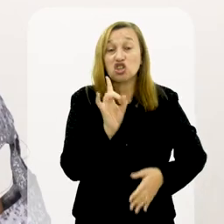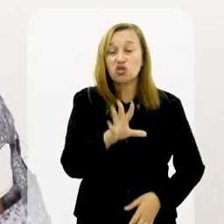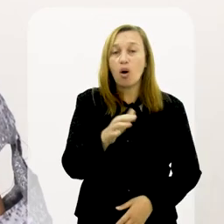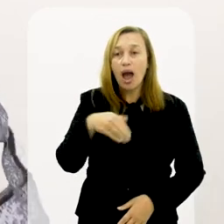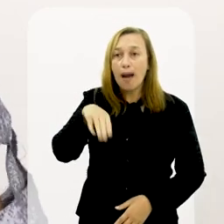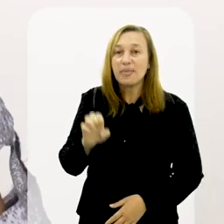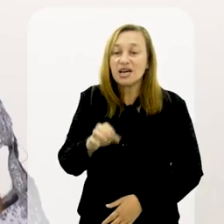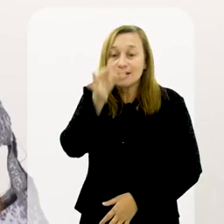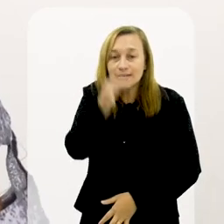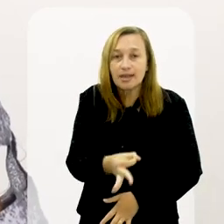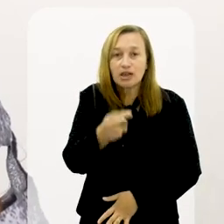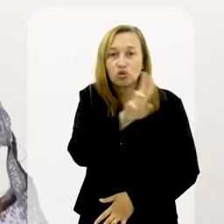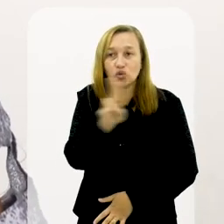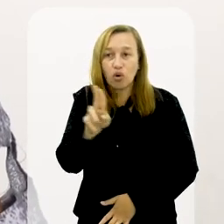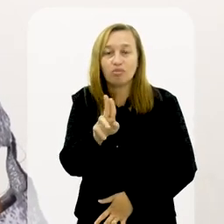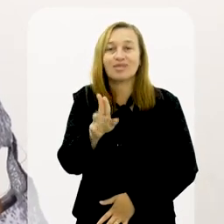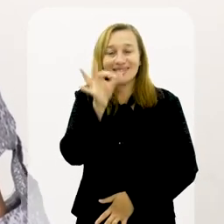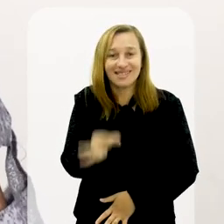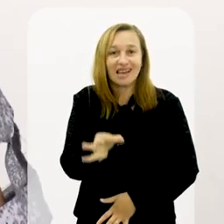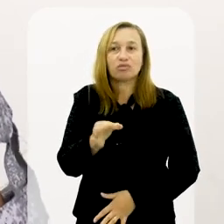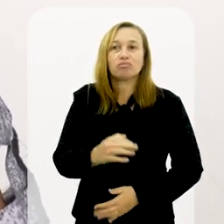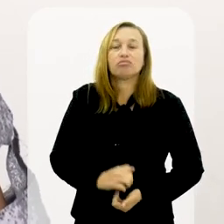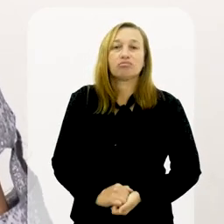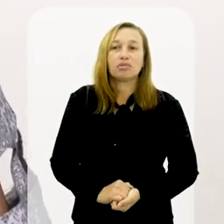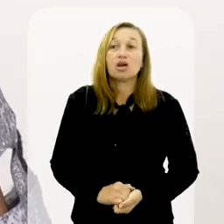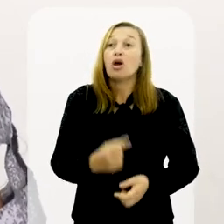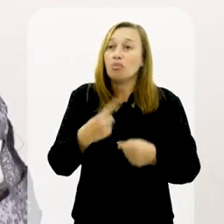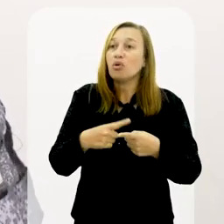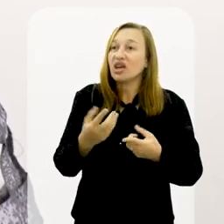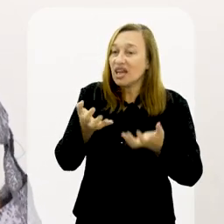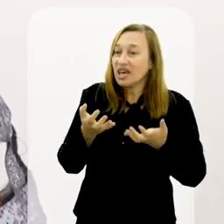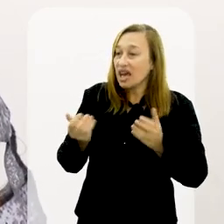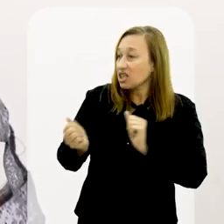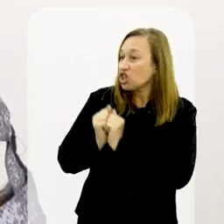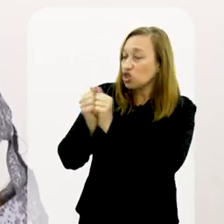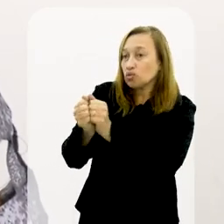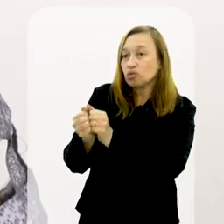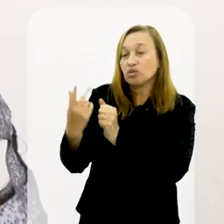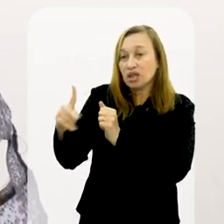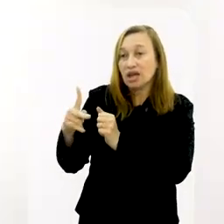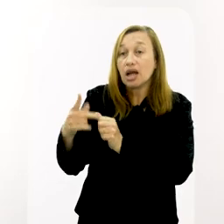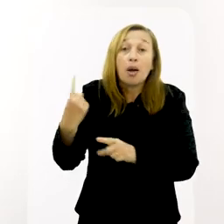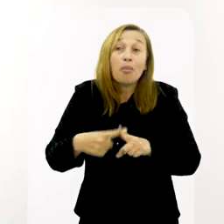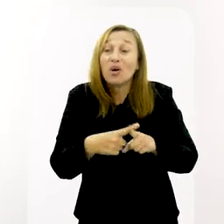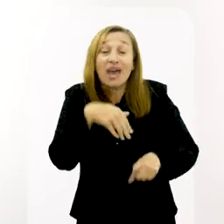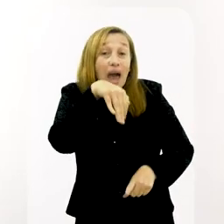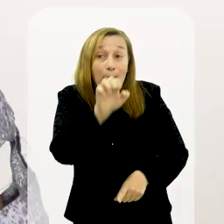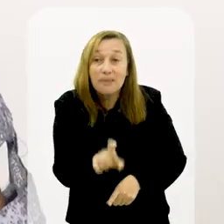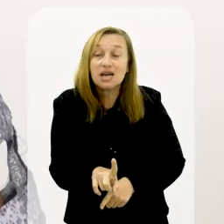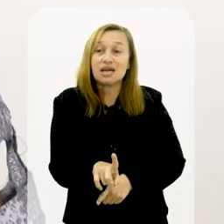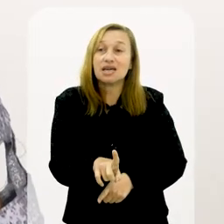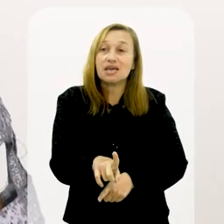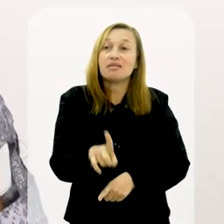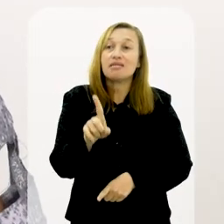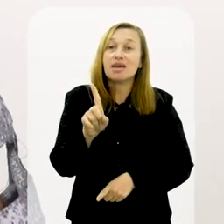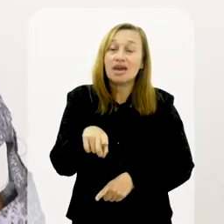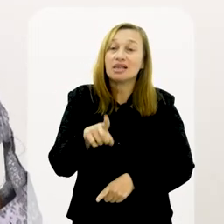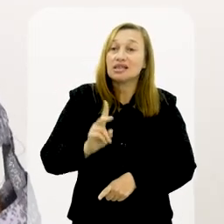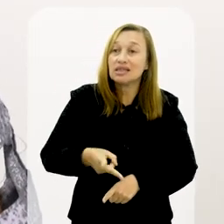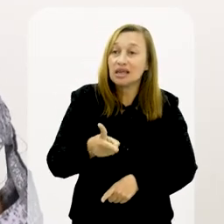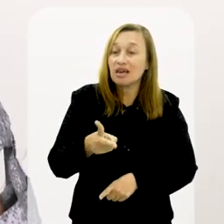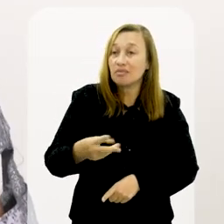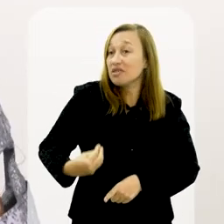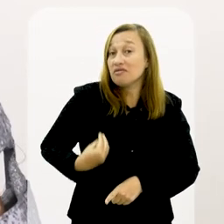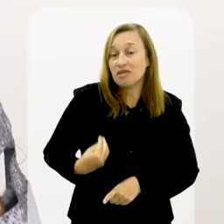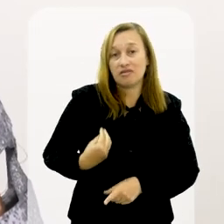errado, mas não dá o nome da mãe errado. Ele dá o nome da mãe dele certinho. Porque ele quer que ela esteja lá. É, porque a mãe é